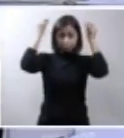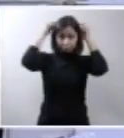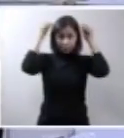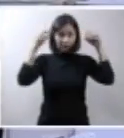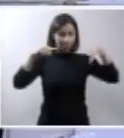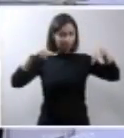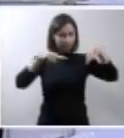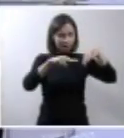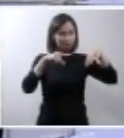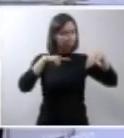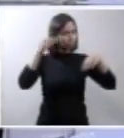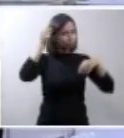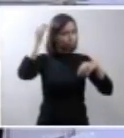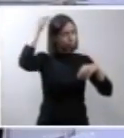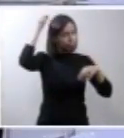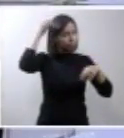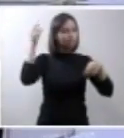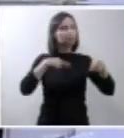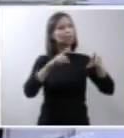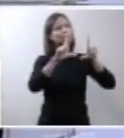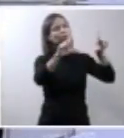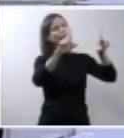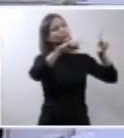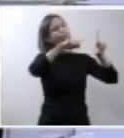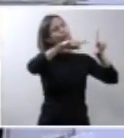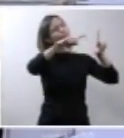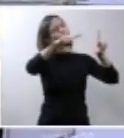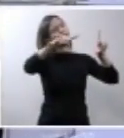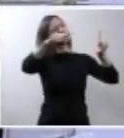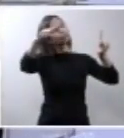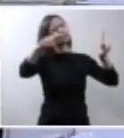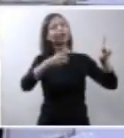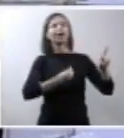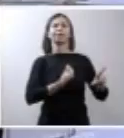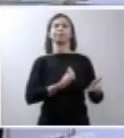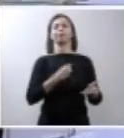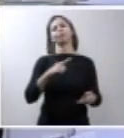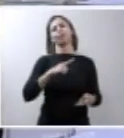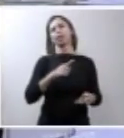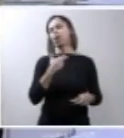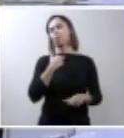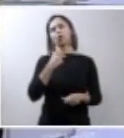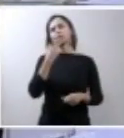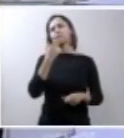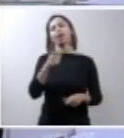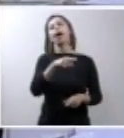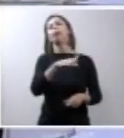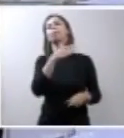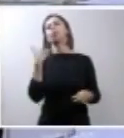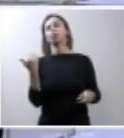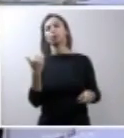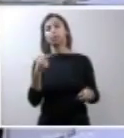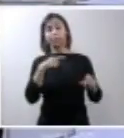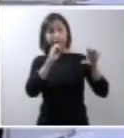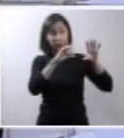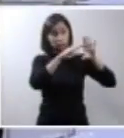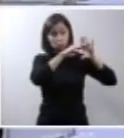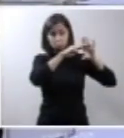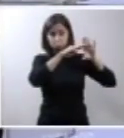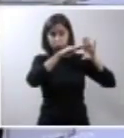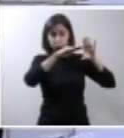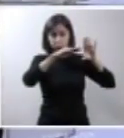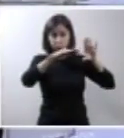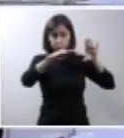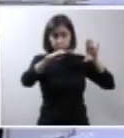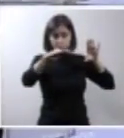e portanto aplicar o protocolo de morte encefálica no feto é uma coisa que não é possível não